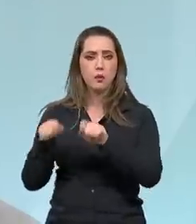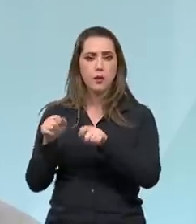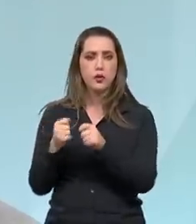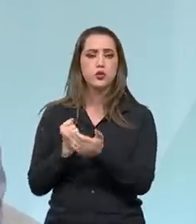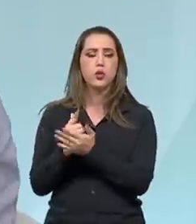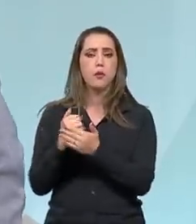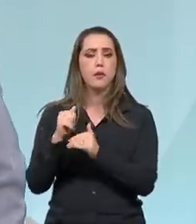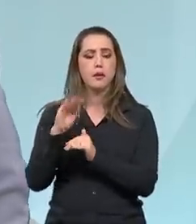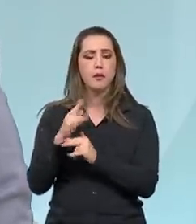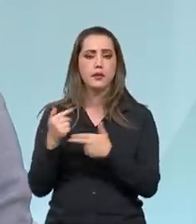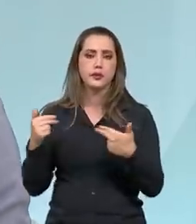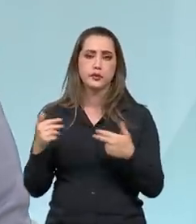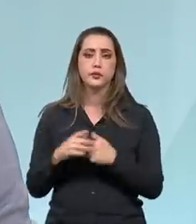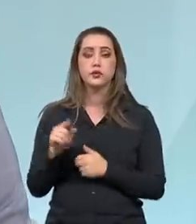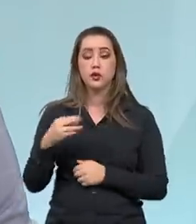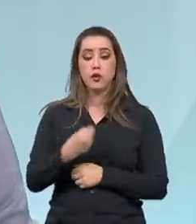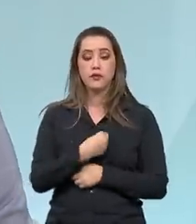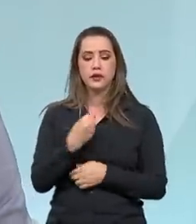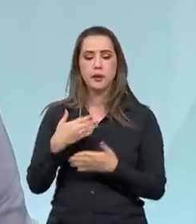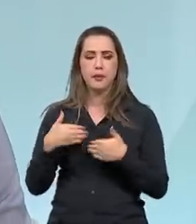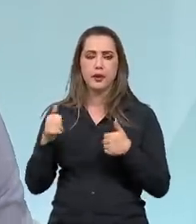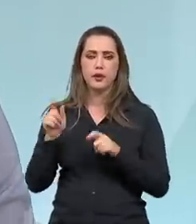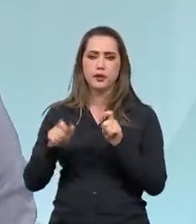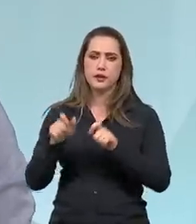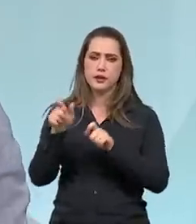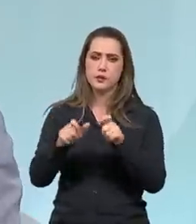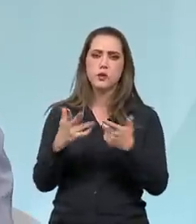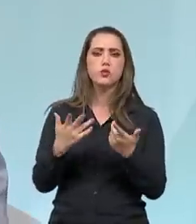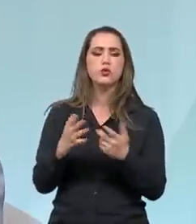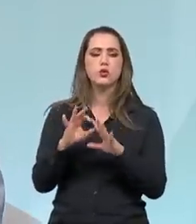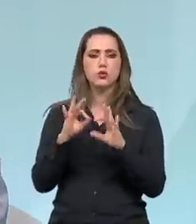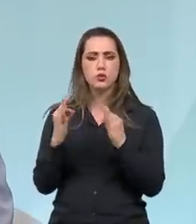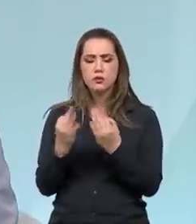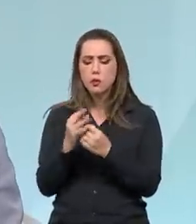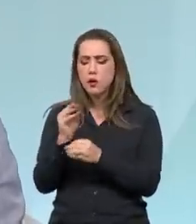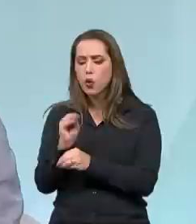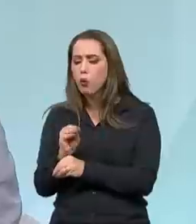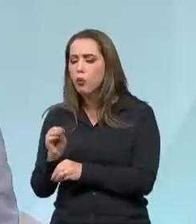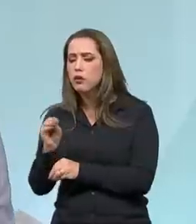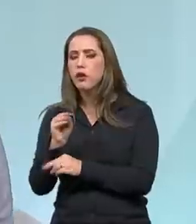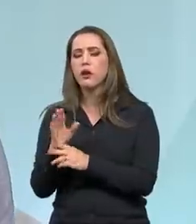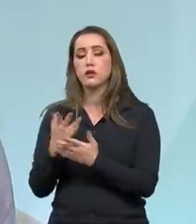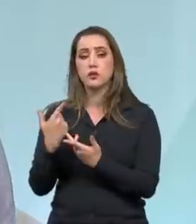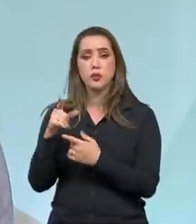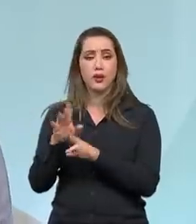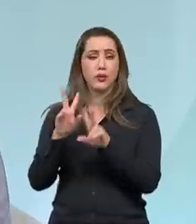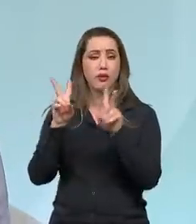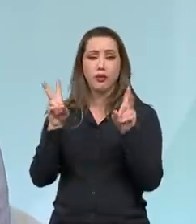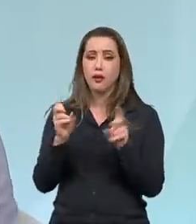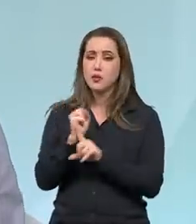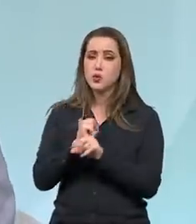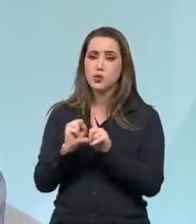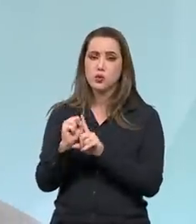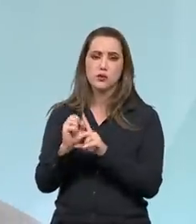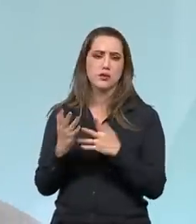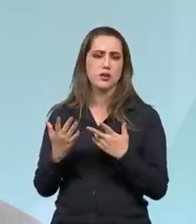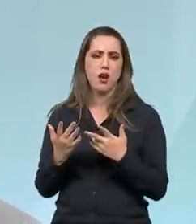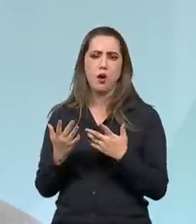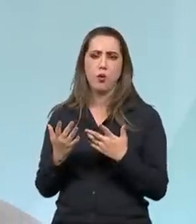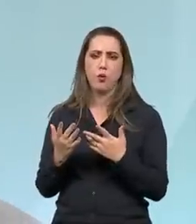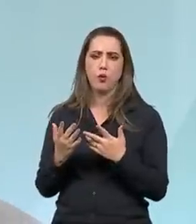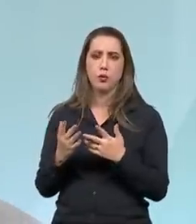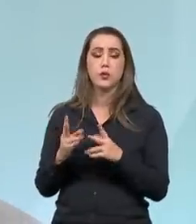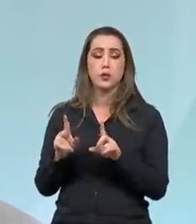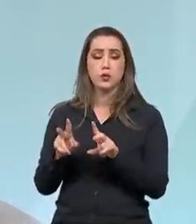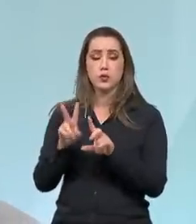muito importante. Então, o bem-estar dessas famílias é preservado. Tem uma questão social, uma questão humanitária de preservação. Isso só foi